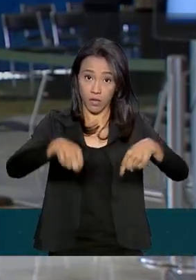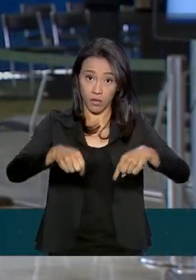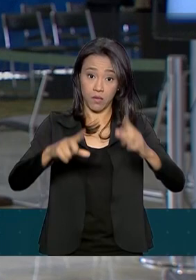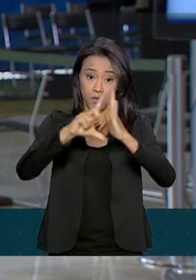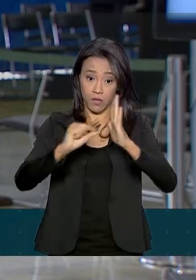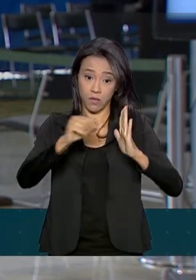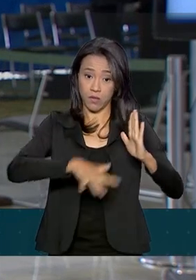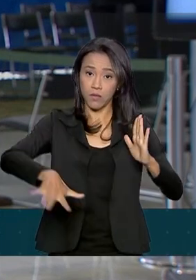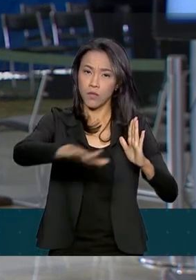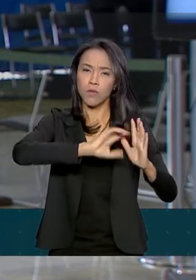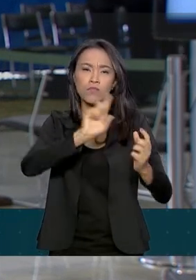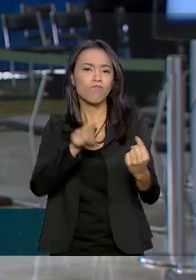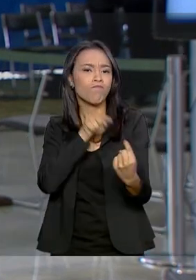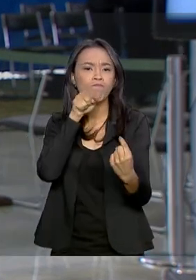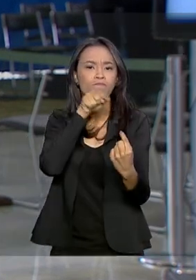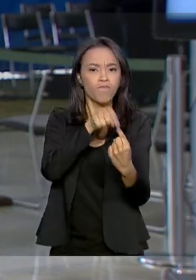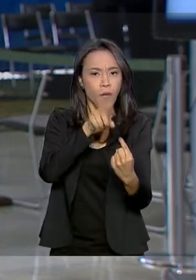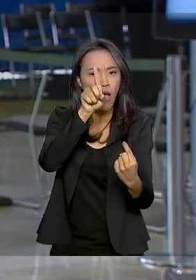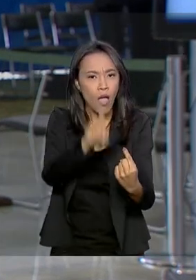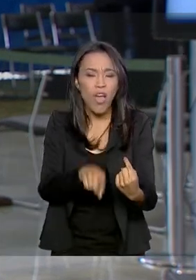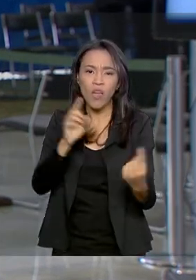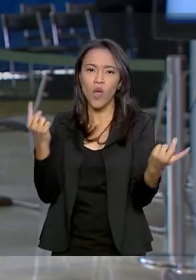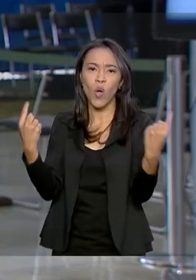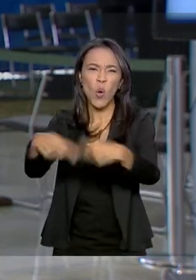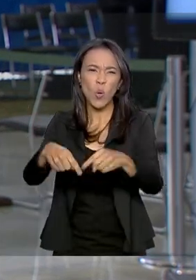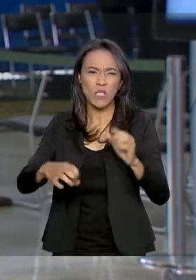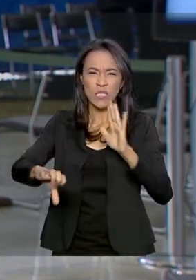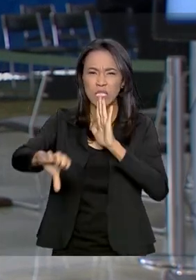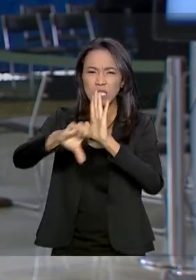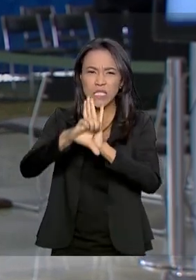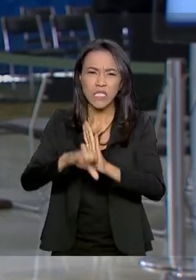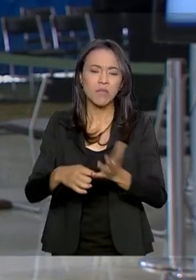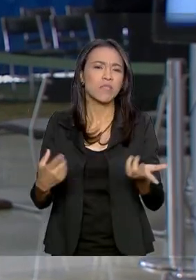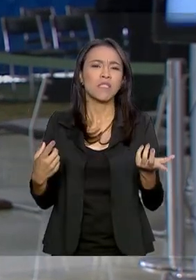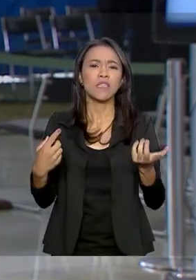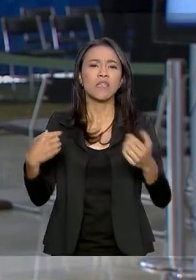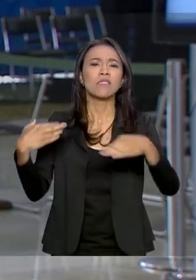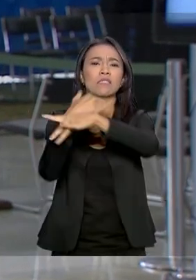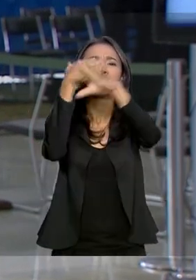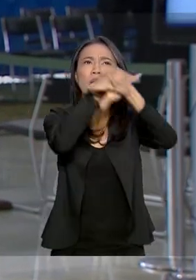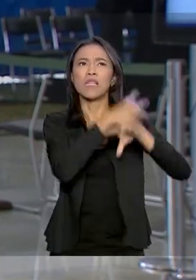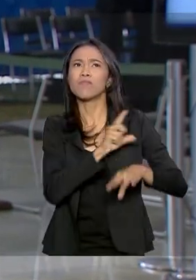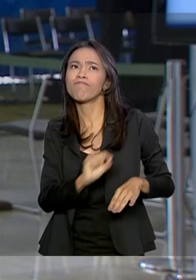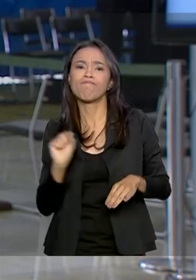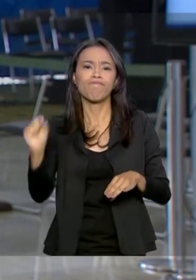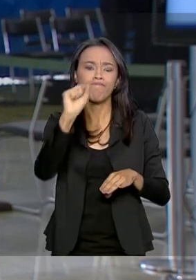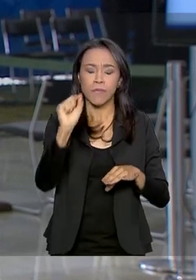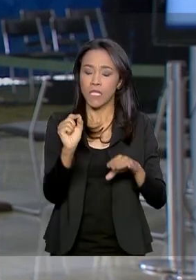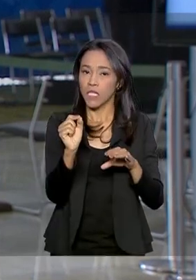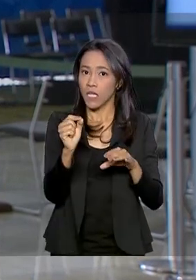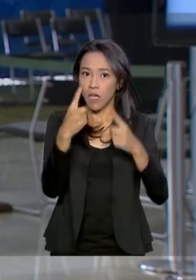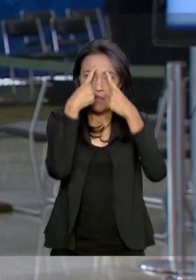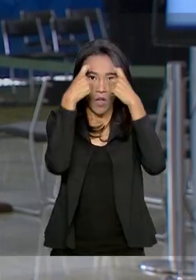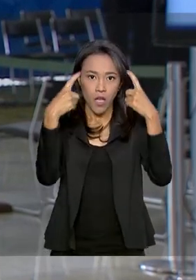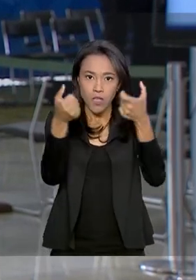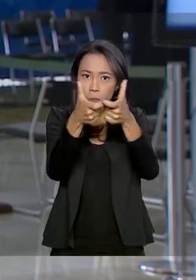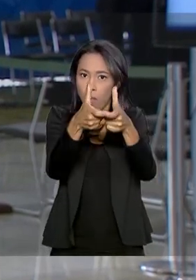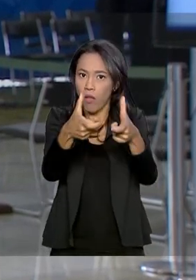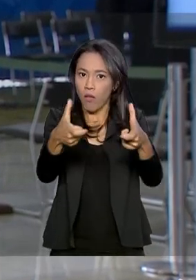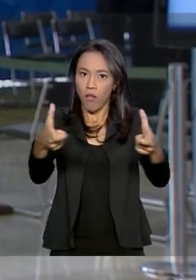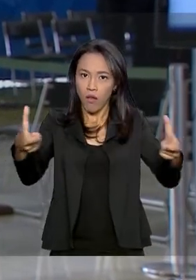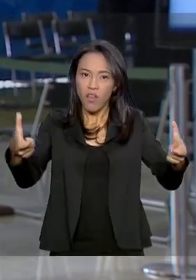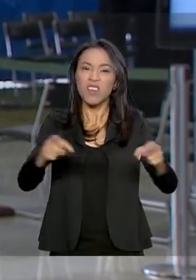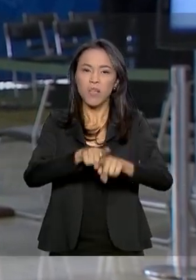disse, né? E ele pretende combater a criminalidade em cidades com elevados índices de violência, com maior número de